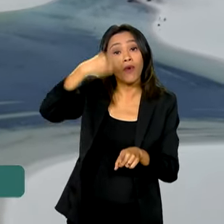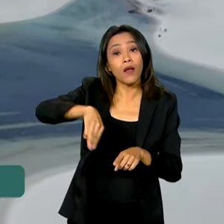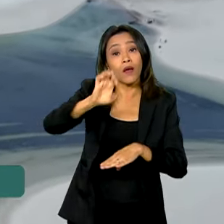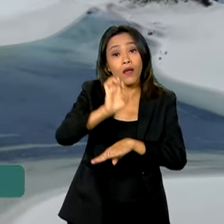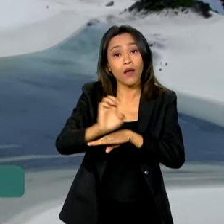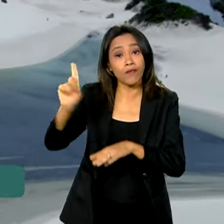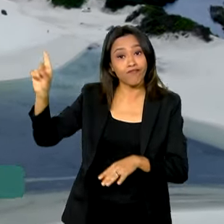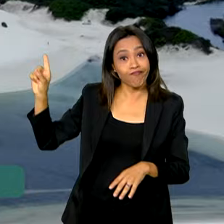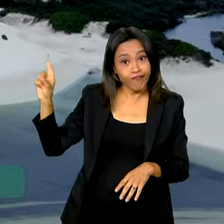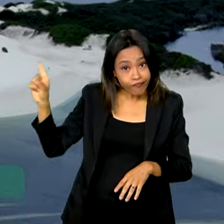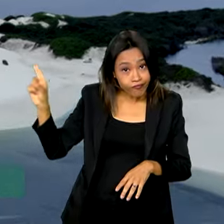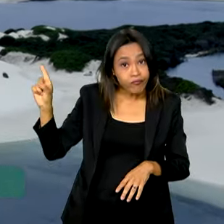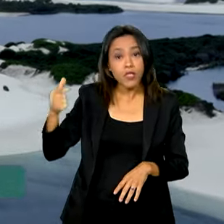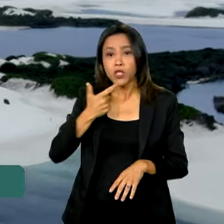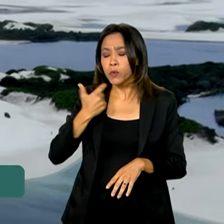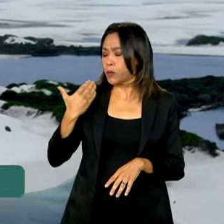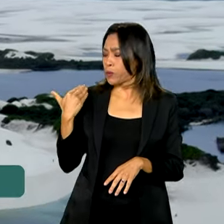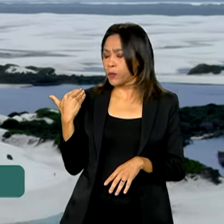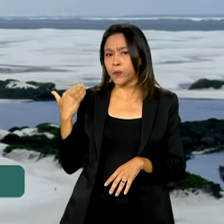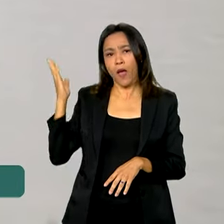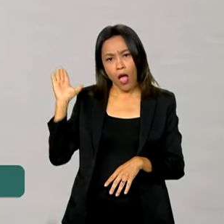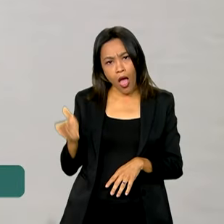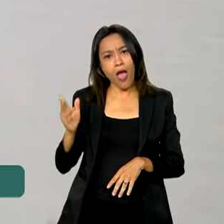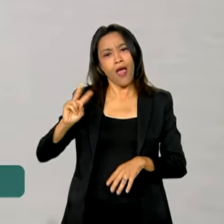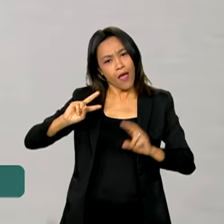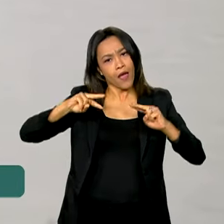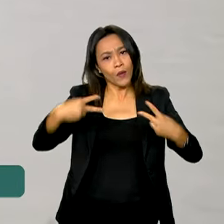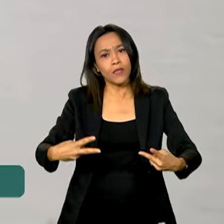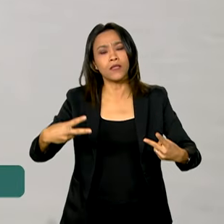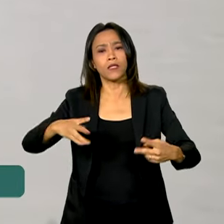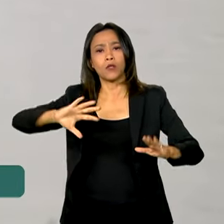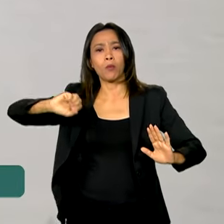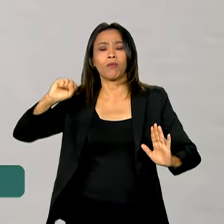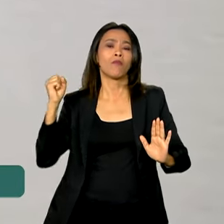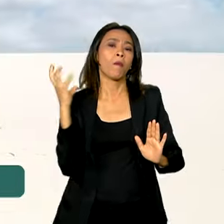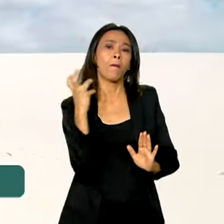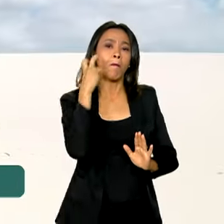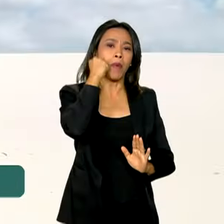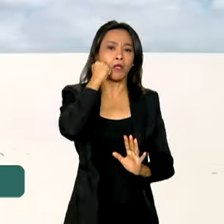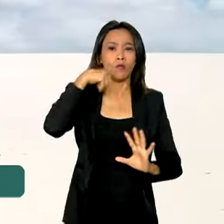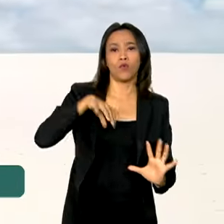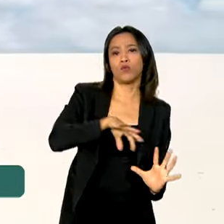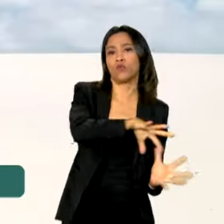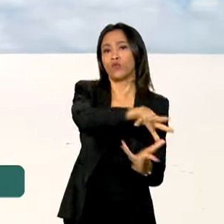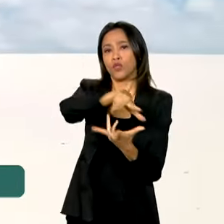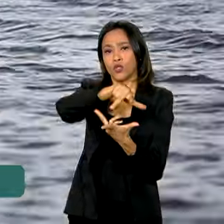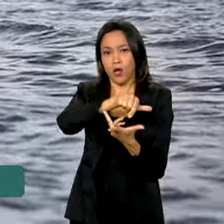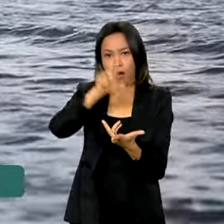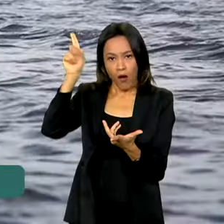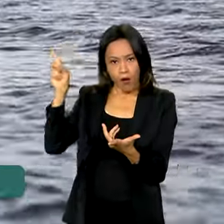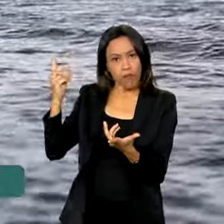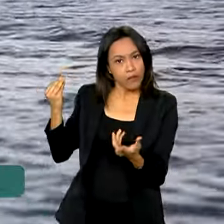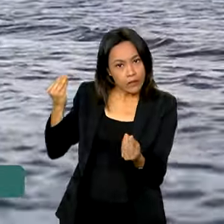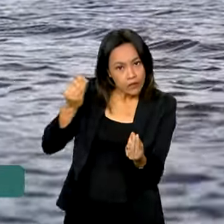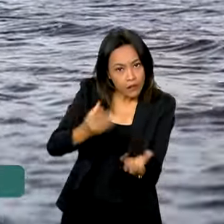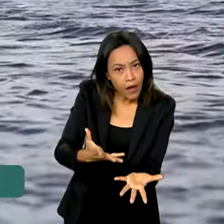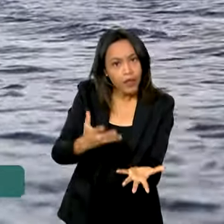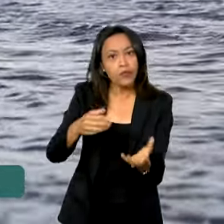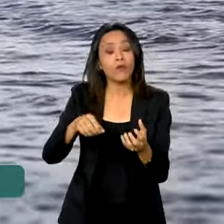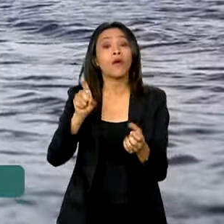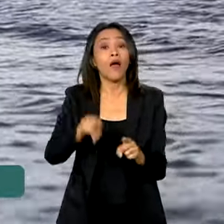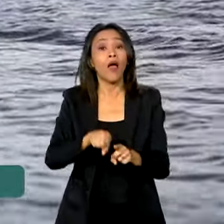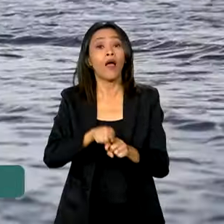Maranhenses, que foi recentemente reconhecido como Patrimônio Natural da Humanidade, título concedido pela